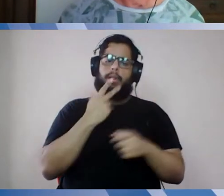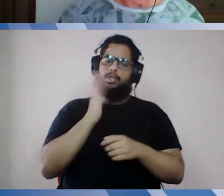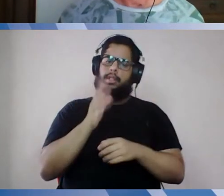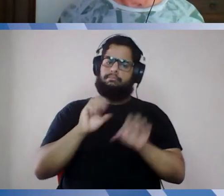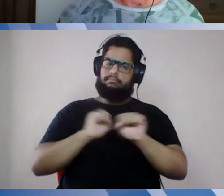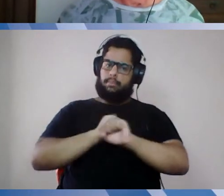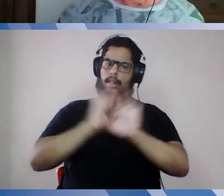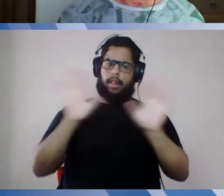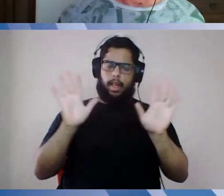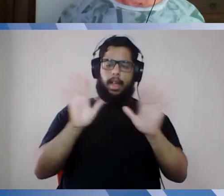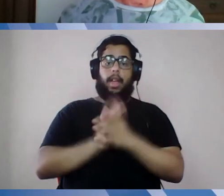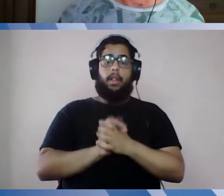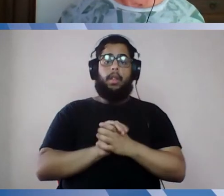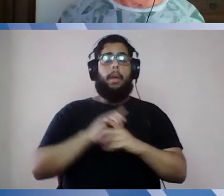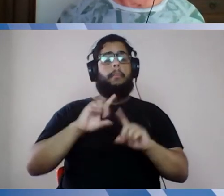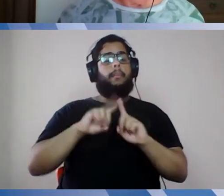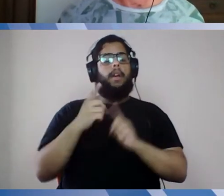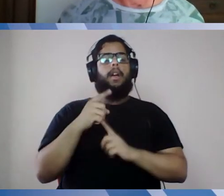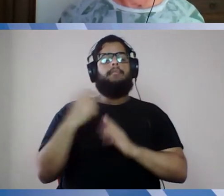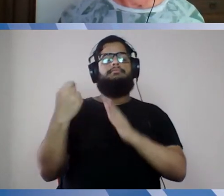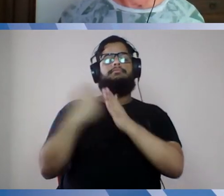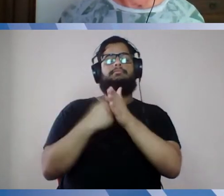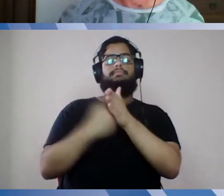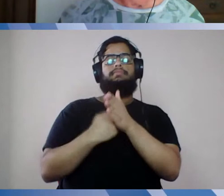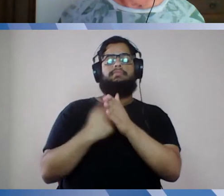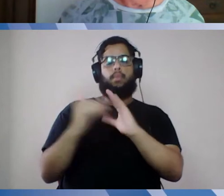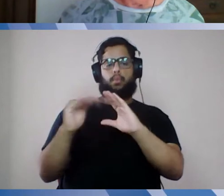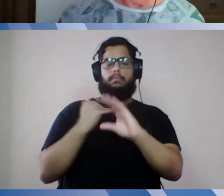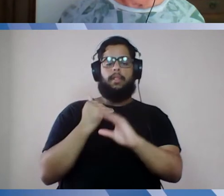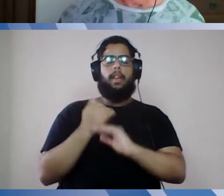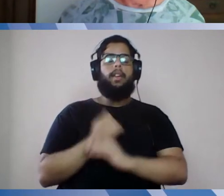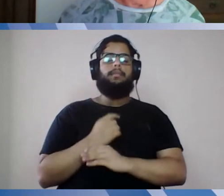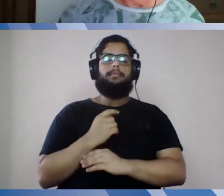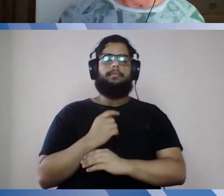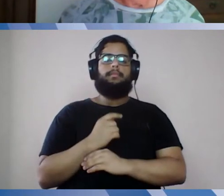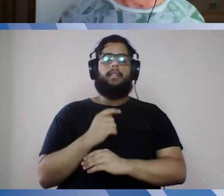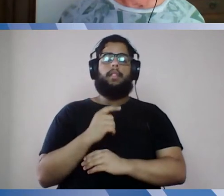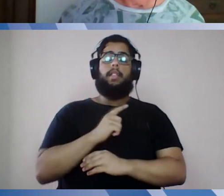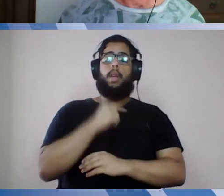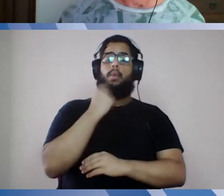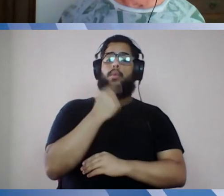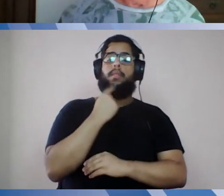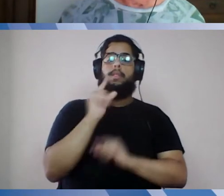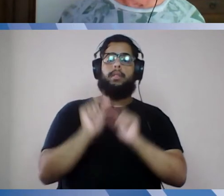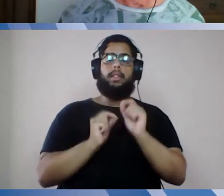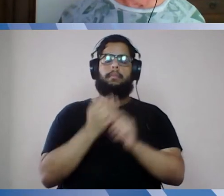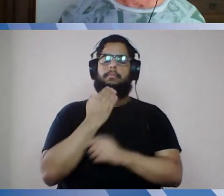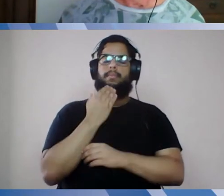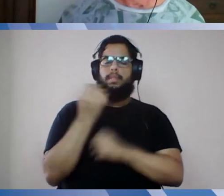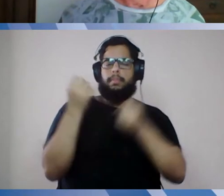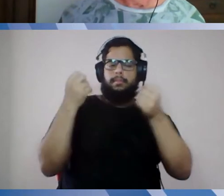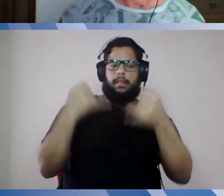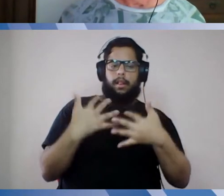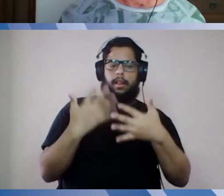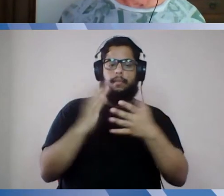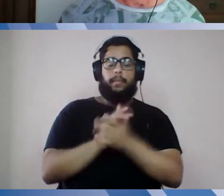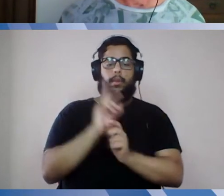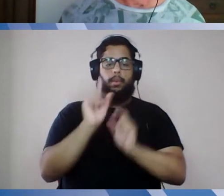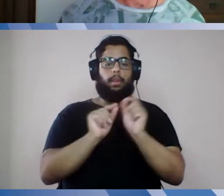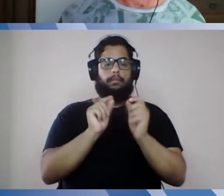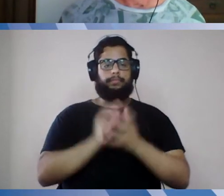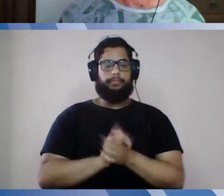da saúde, mas aí, nas questões que foram enviadas por e-mail, algumas dúvidas que aparecem, ou pedidos de esclarecimento que aparecem, são,